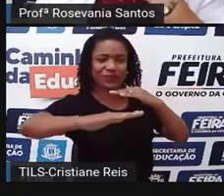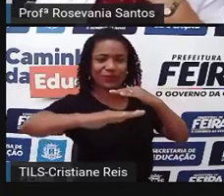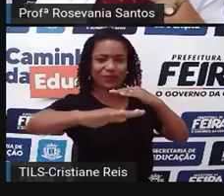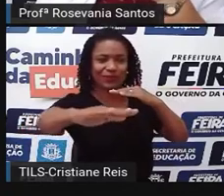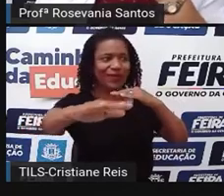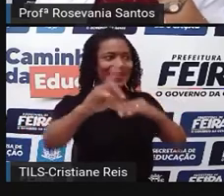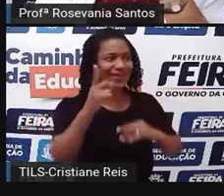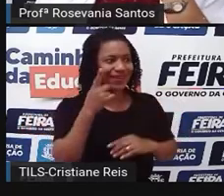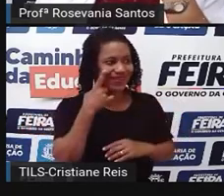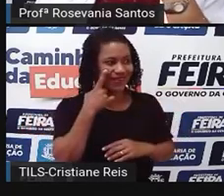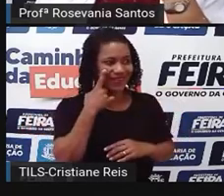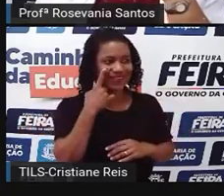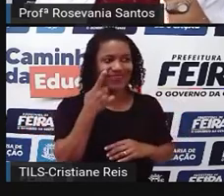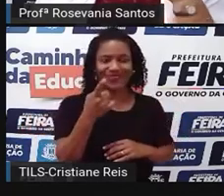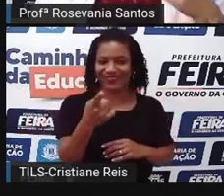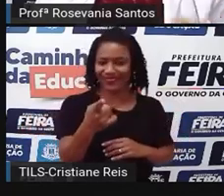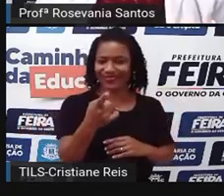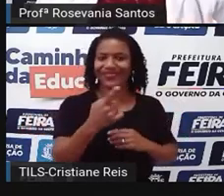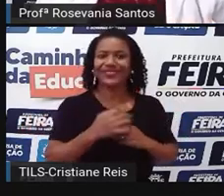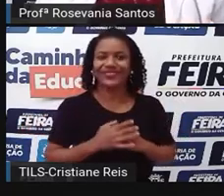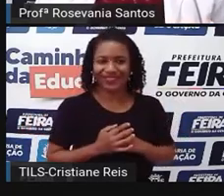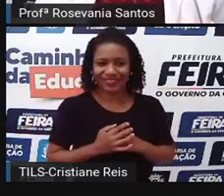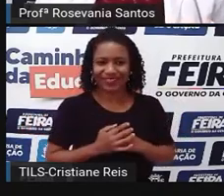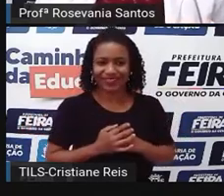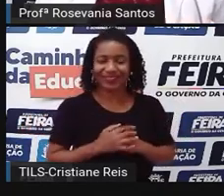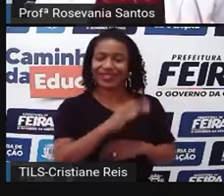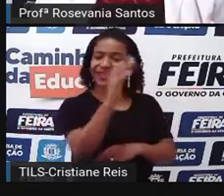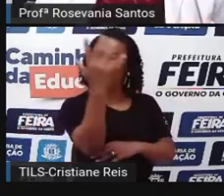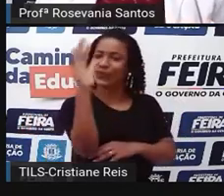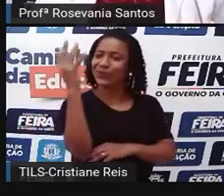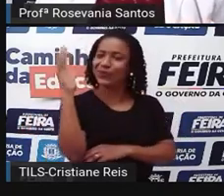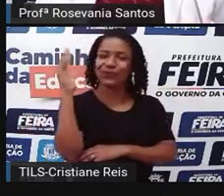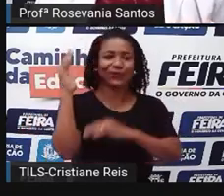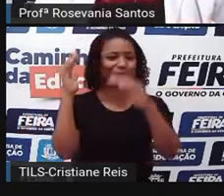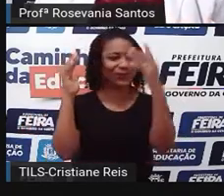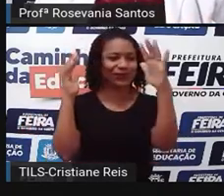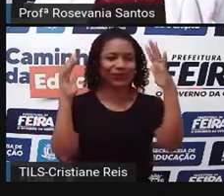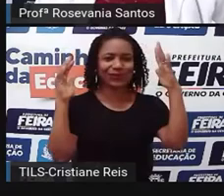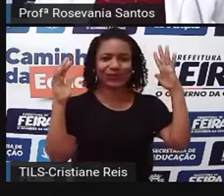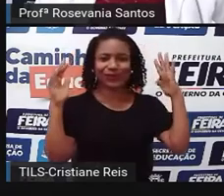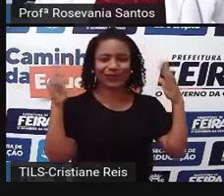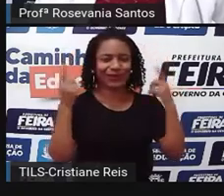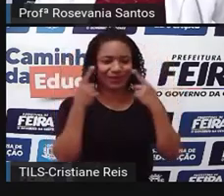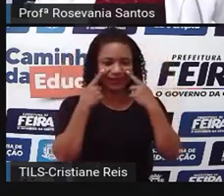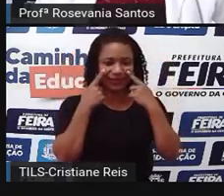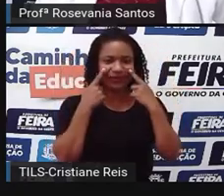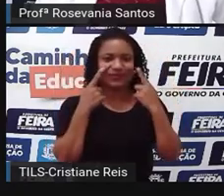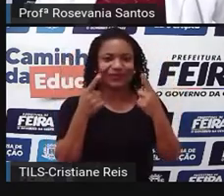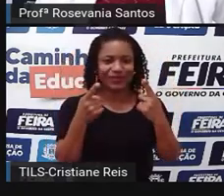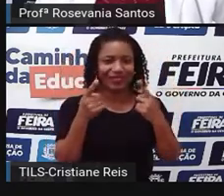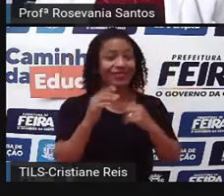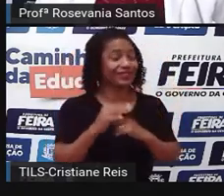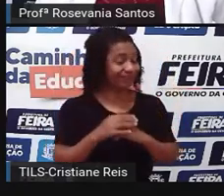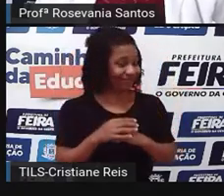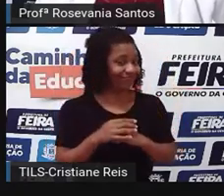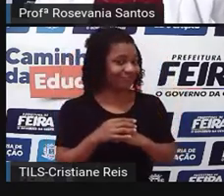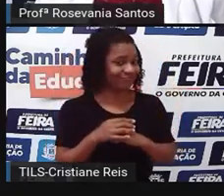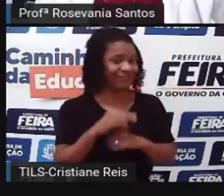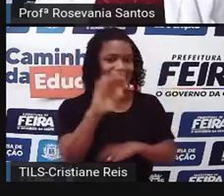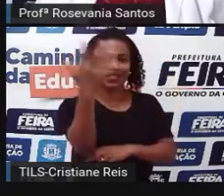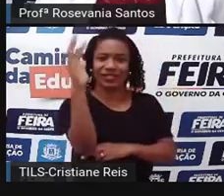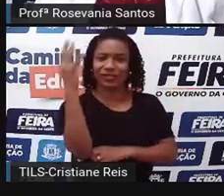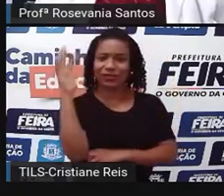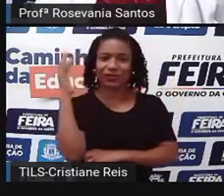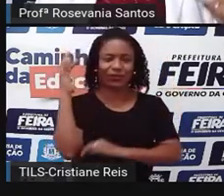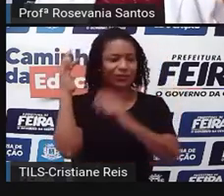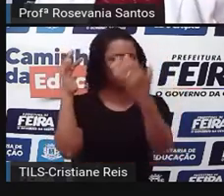pouco sobre a própria vegetação lá da floresta. Olha quando a gente observa o ambiente, olha o elemento vegetal, como ele se